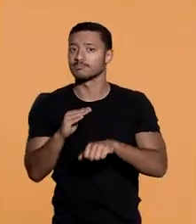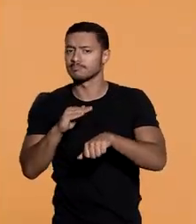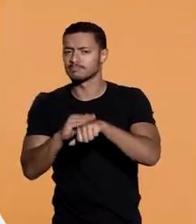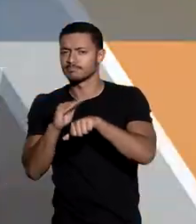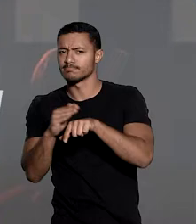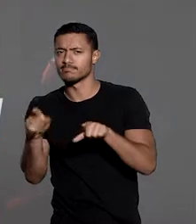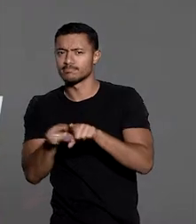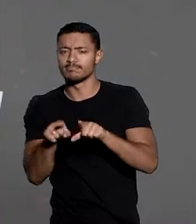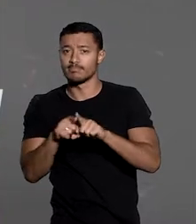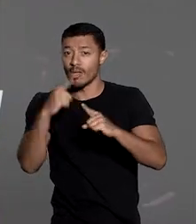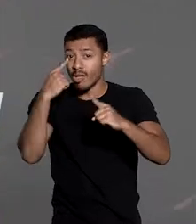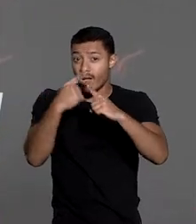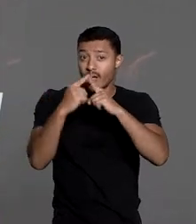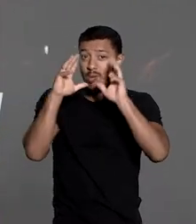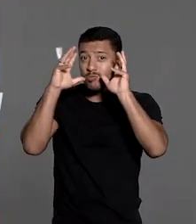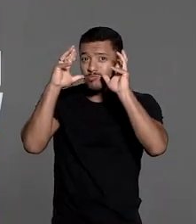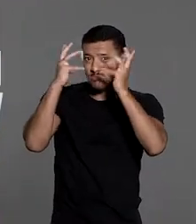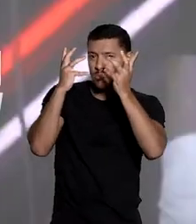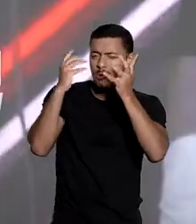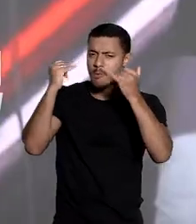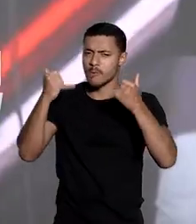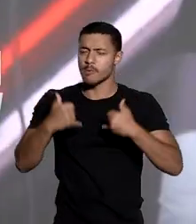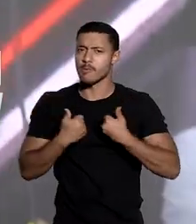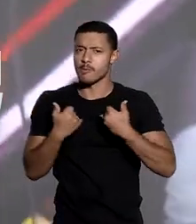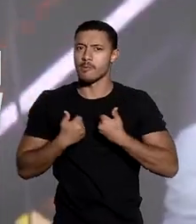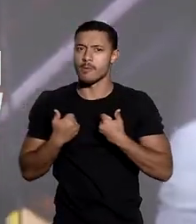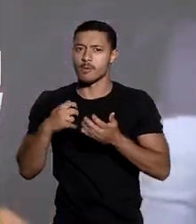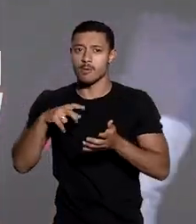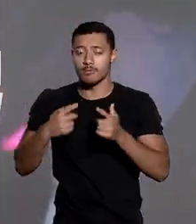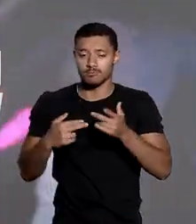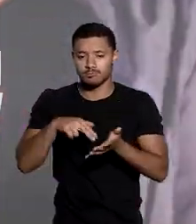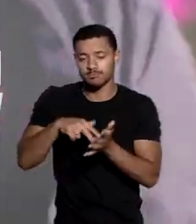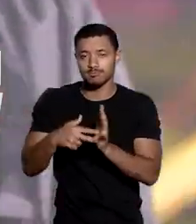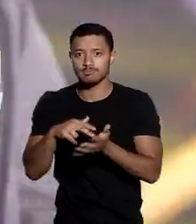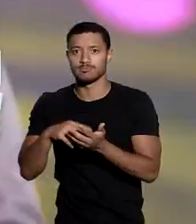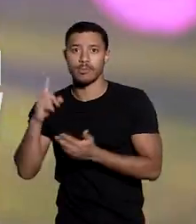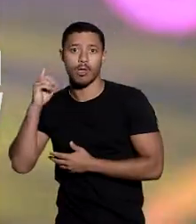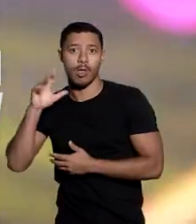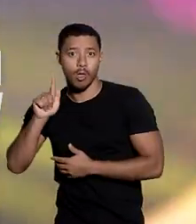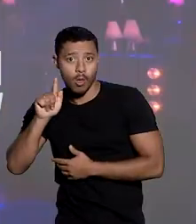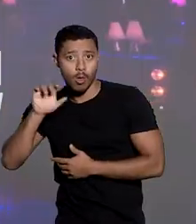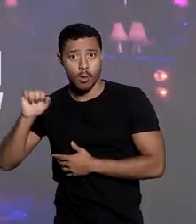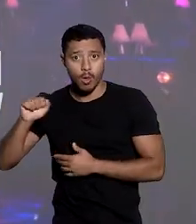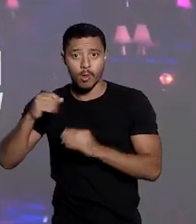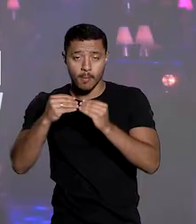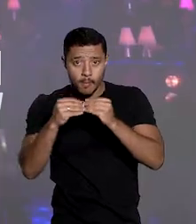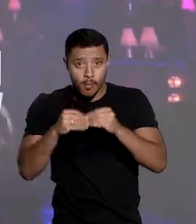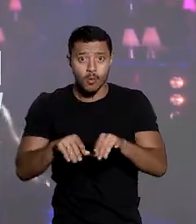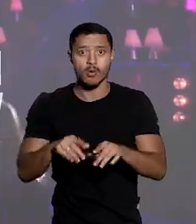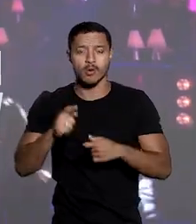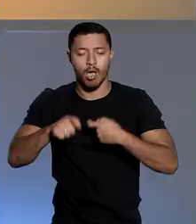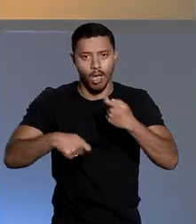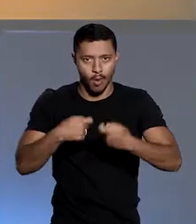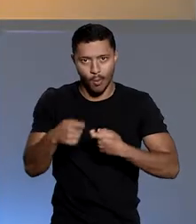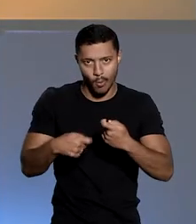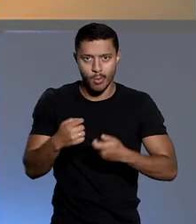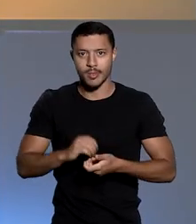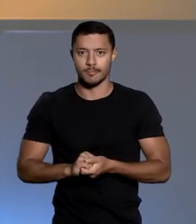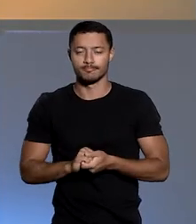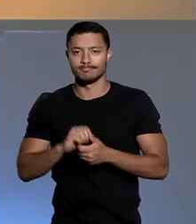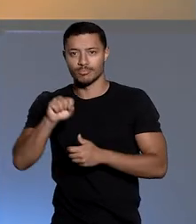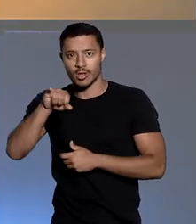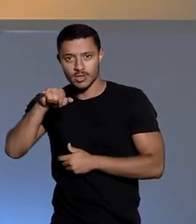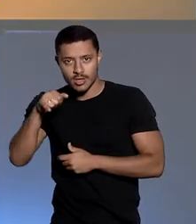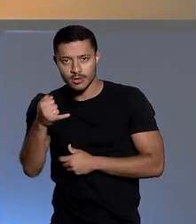E mais, cancelados shows em Festival Junino em Goiás com risco de efetivo prejuízo aos cofres públicos. O